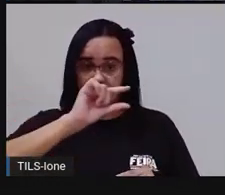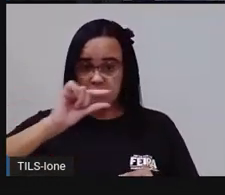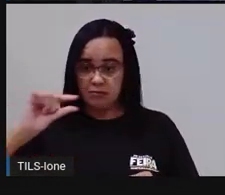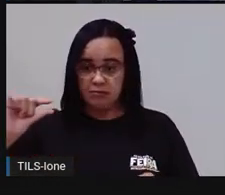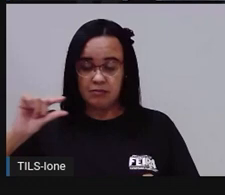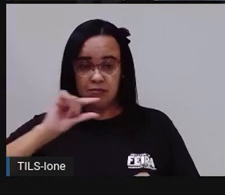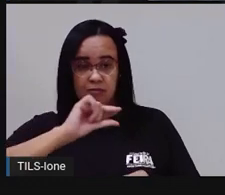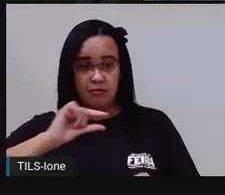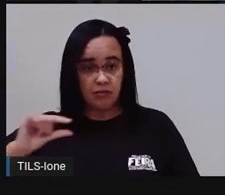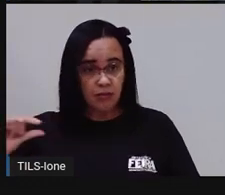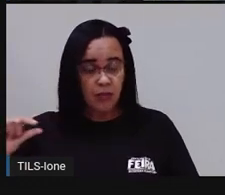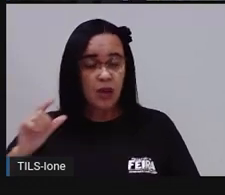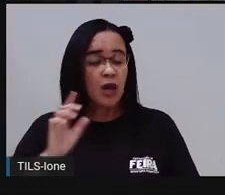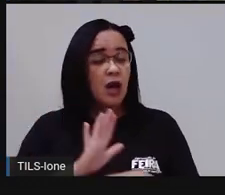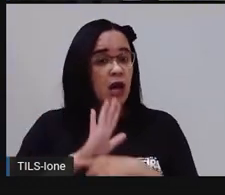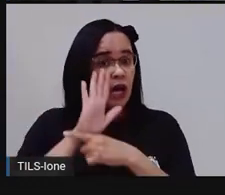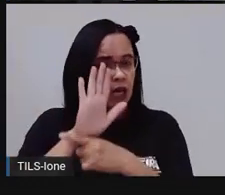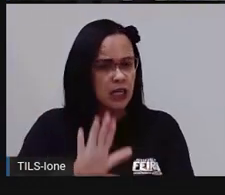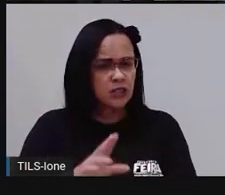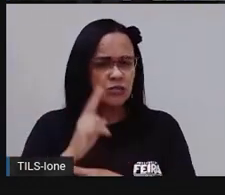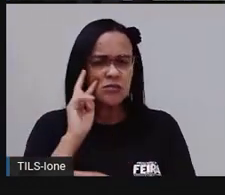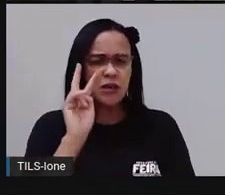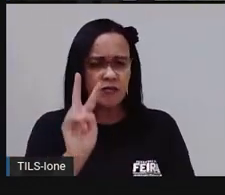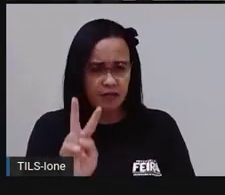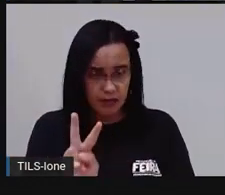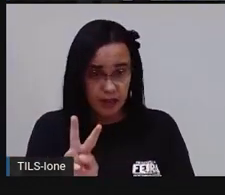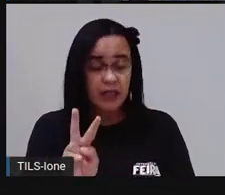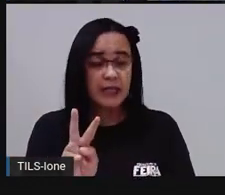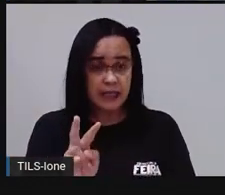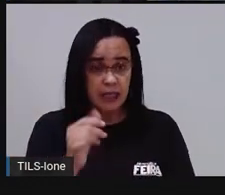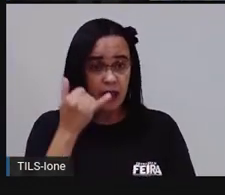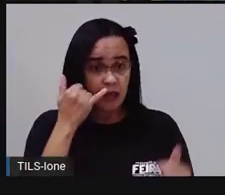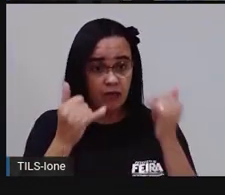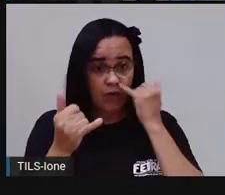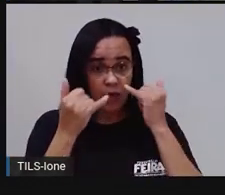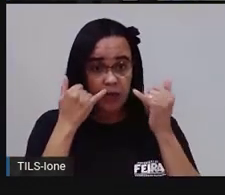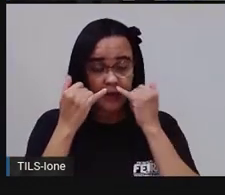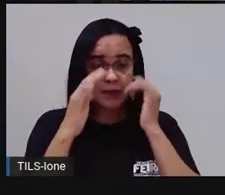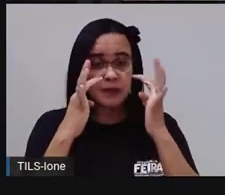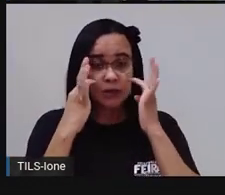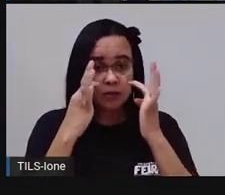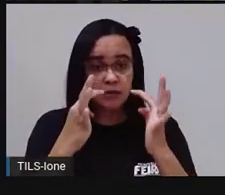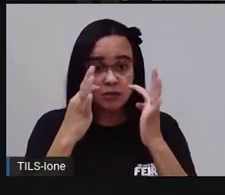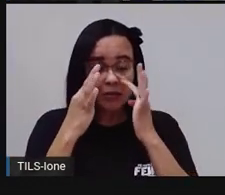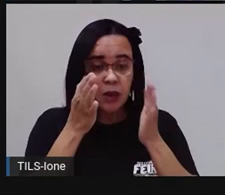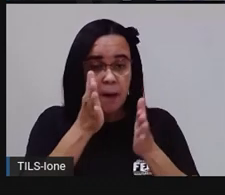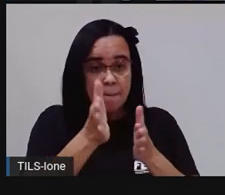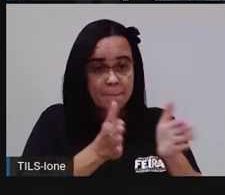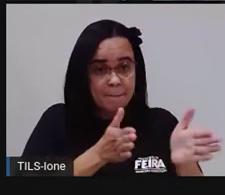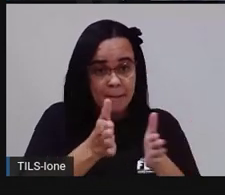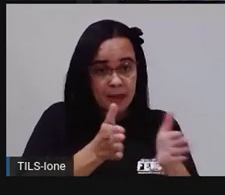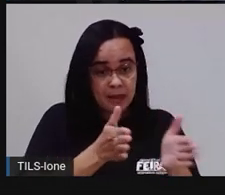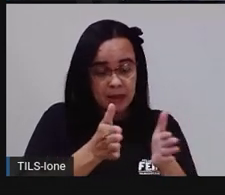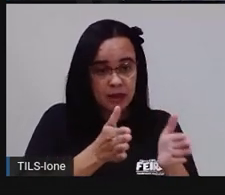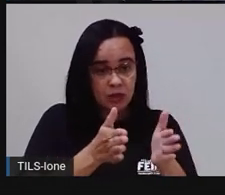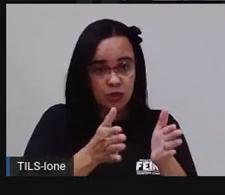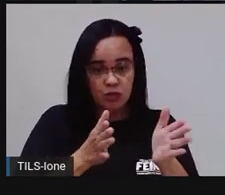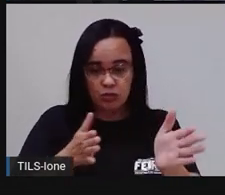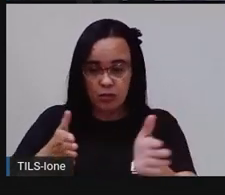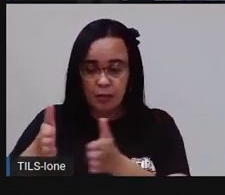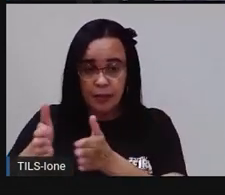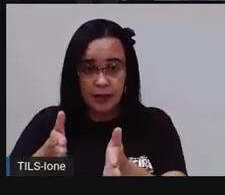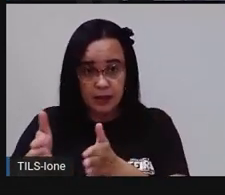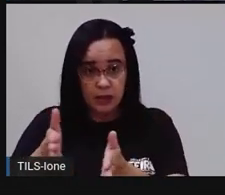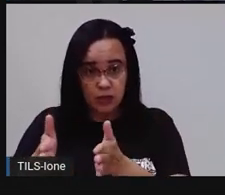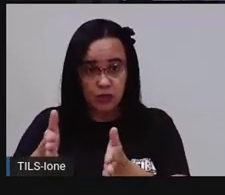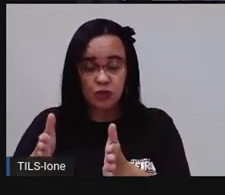fazer a observação por um período, né? Ver a diferença de consumo de um período para o outro. Então nessa parte aqui do